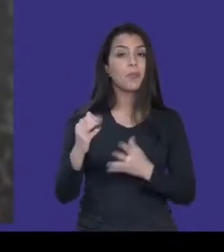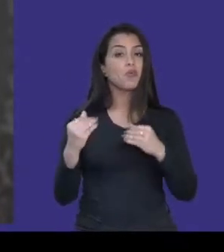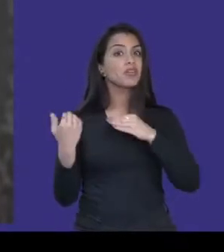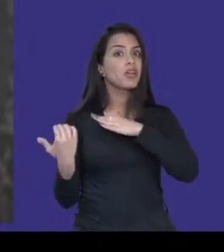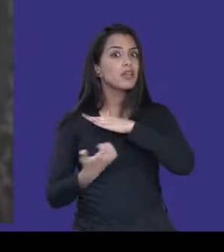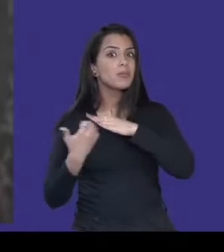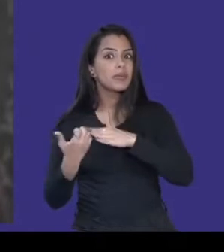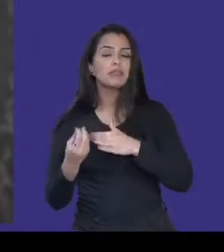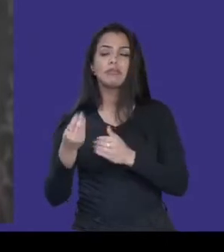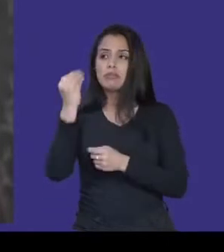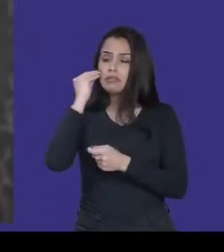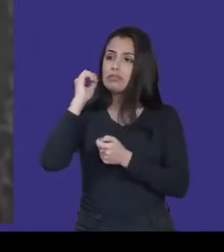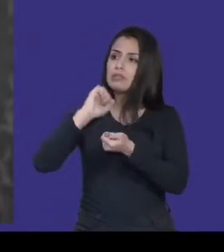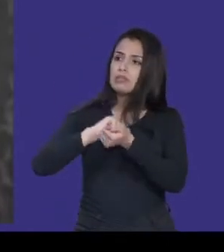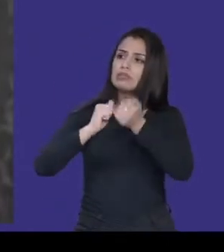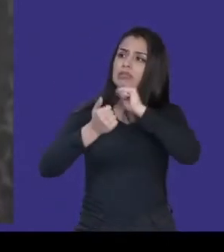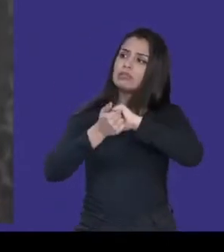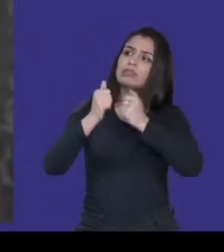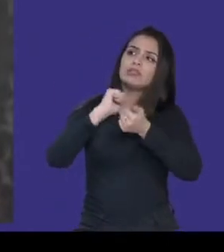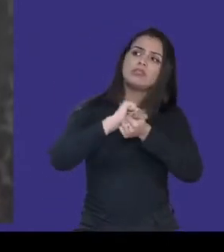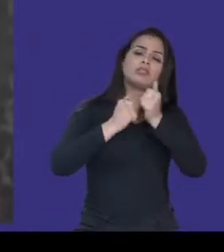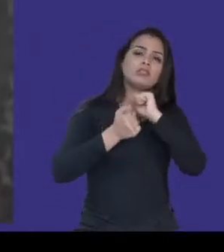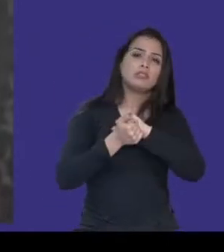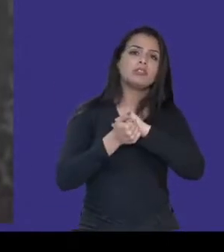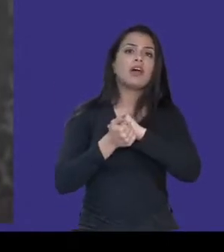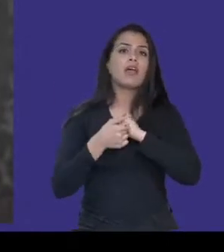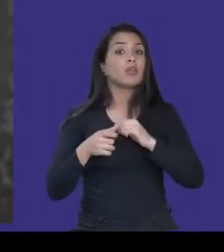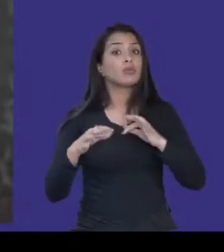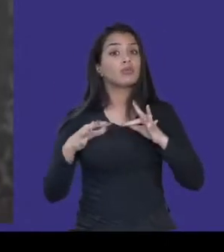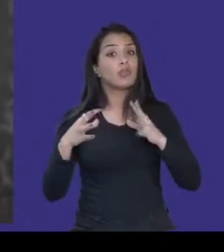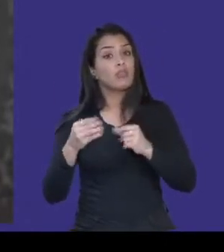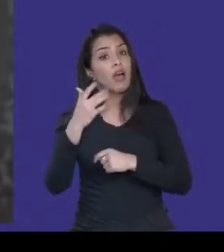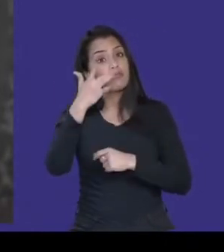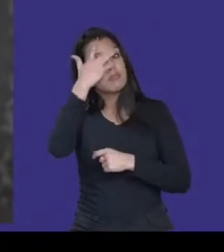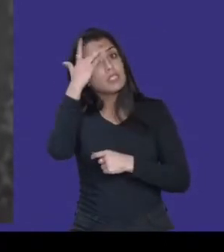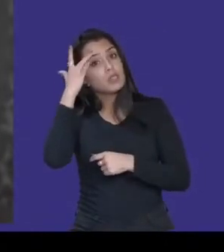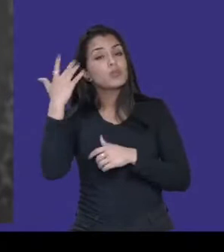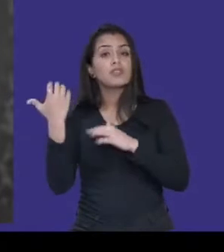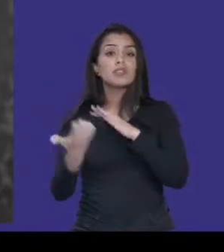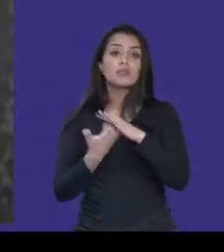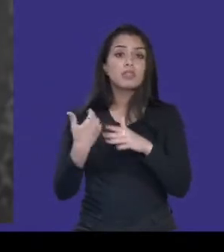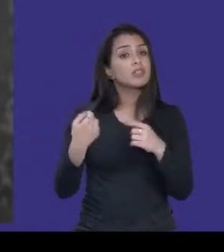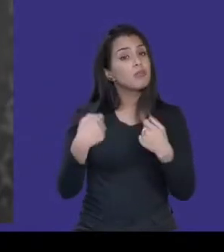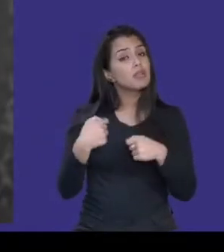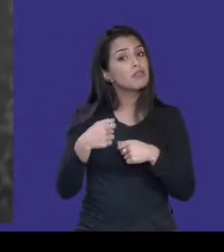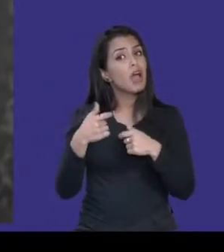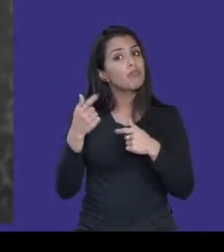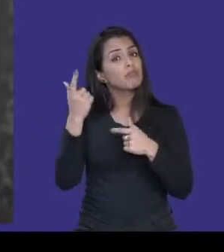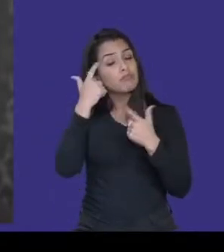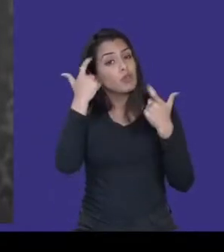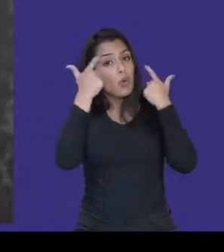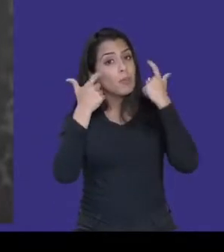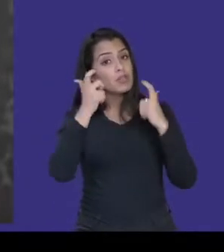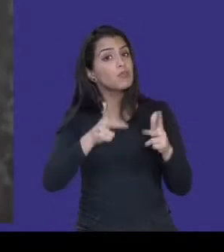se adequar, também as pessoas, as empresas, né? Pessoas físicas, pessoas jurídicas, deveriam estar com a mesma preocupação